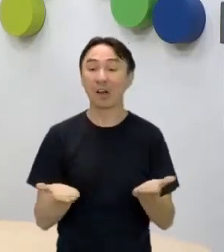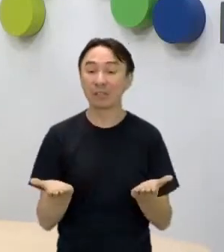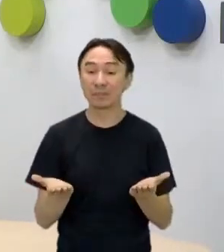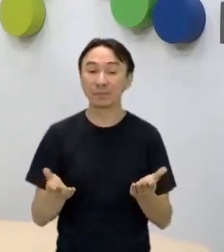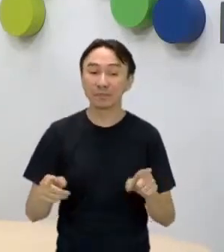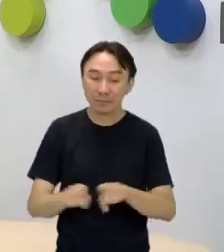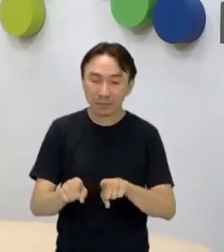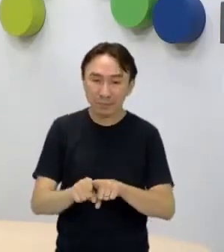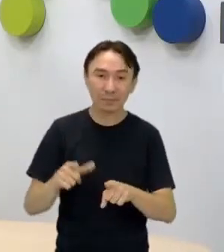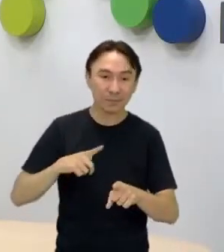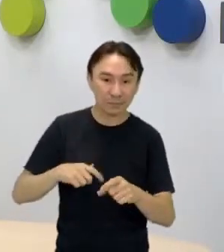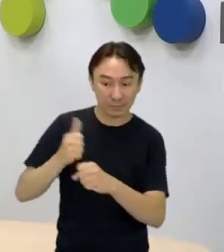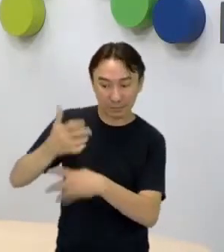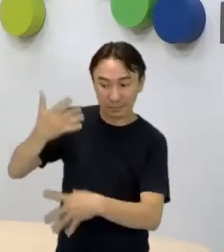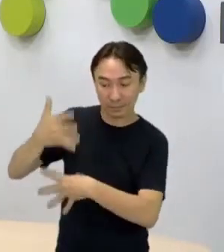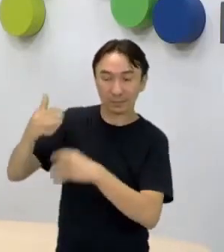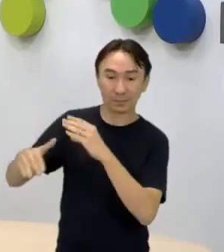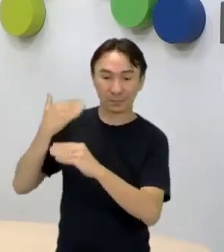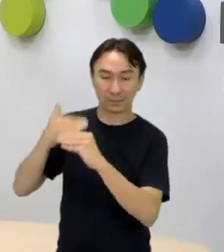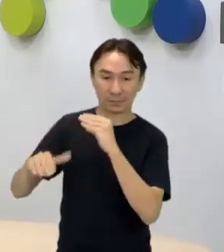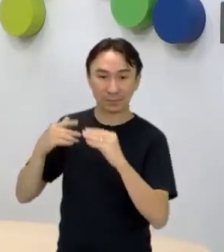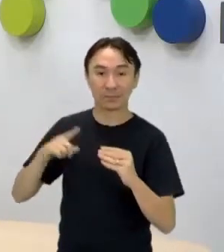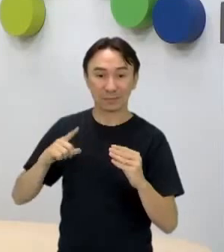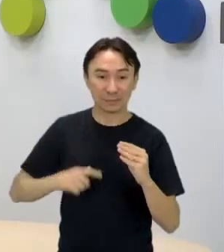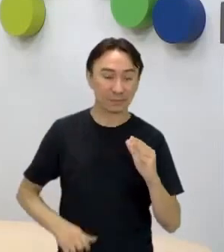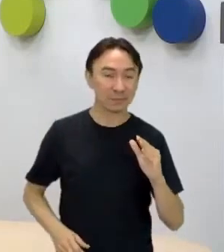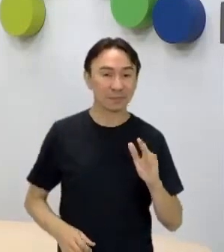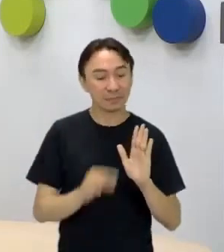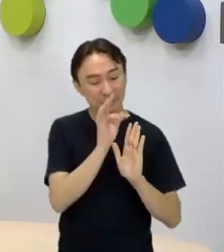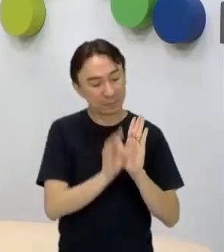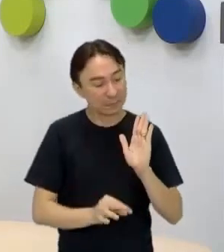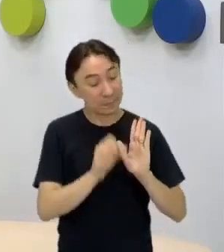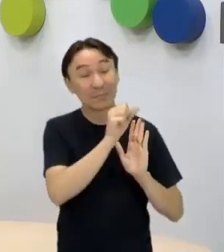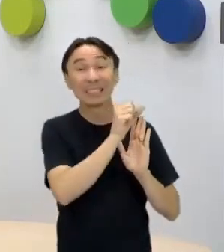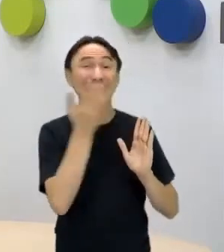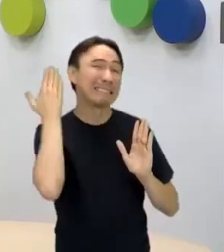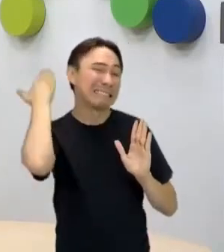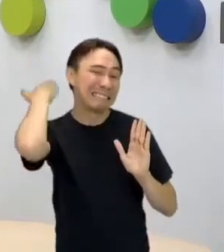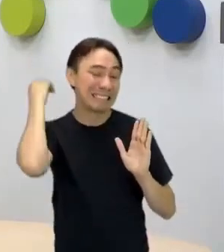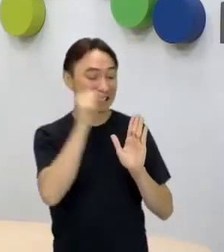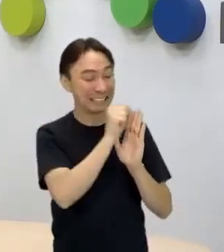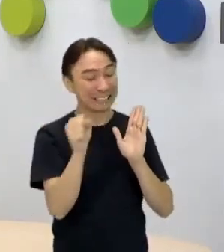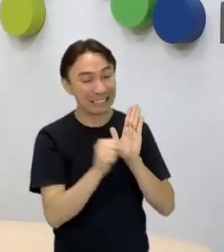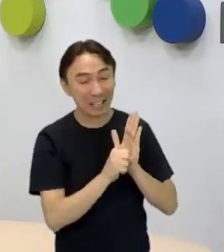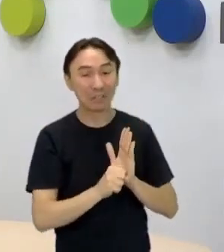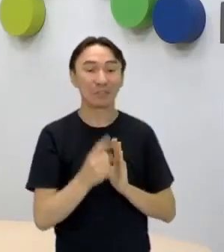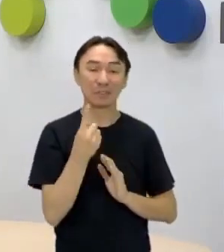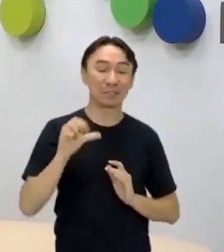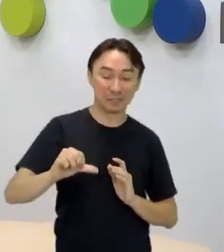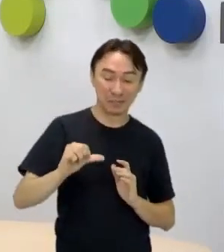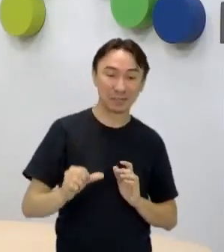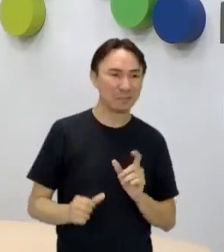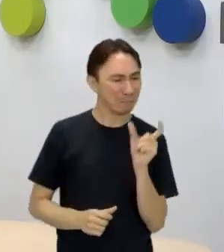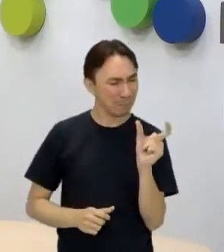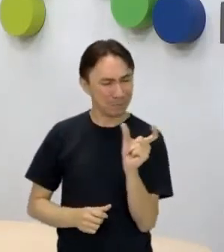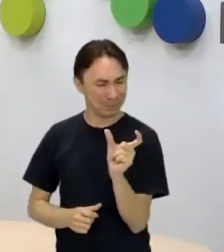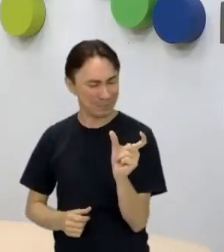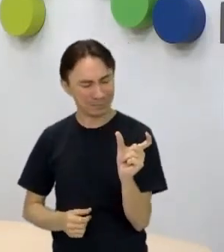Mas, olha, nós temos um texto do século XIX com palavras que causam-nos estranheza,